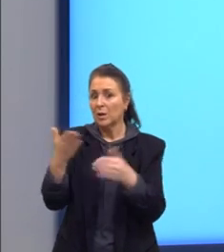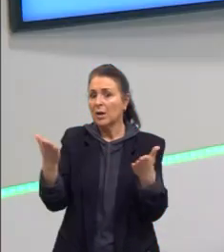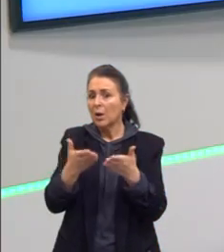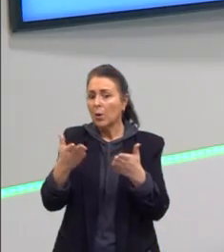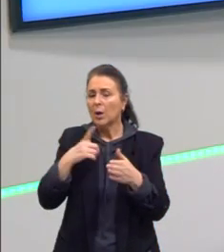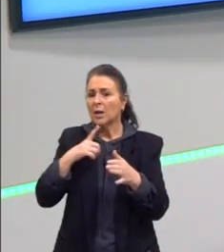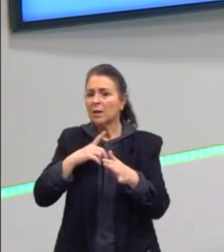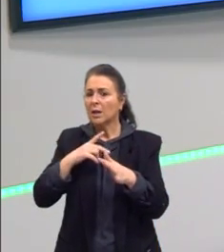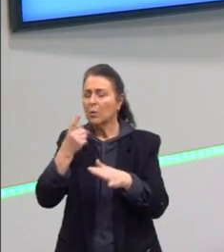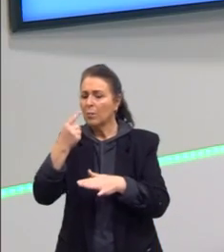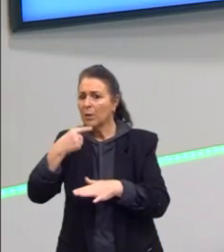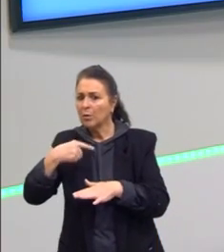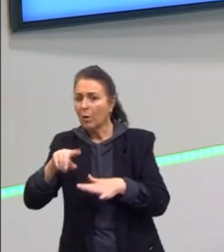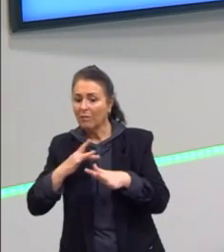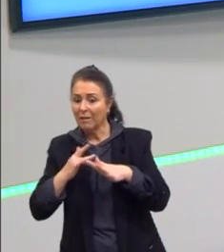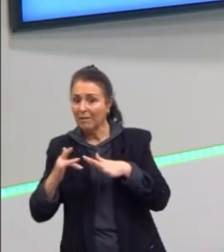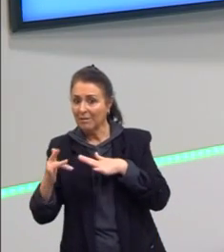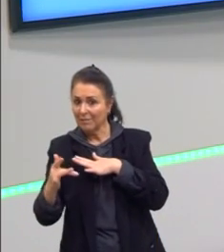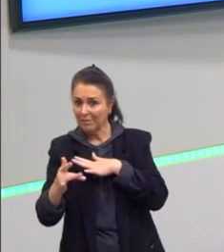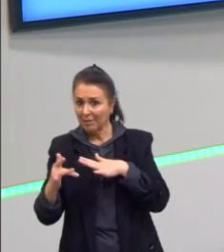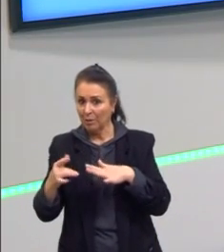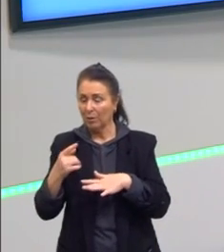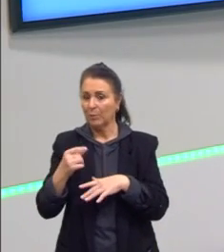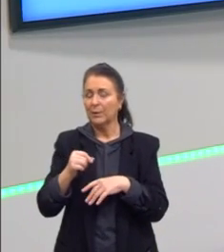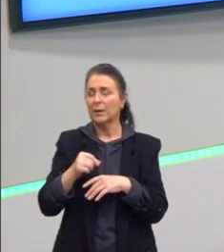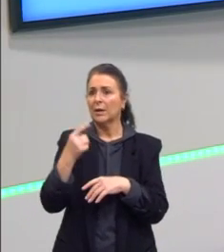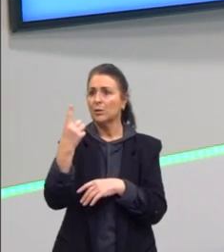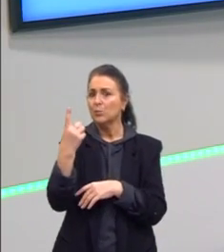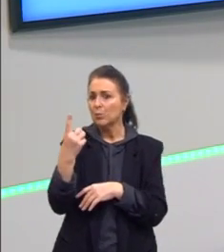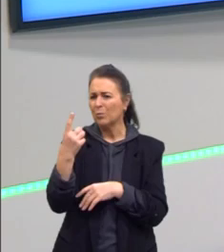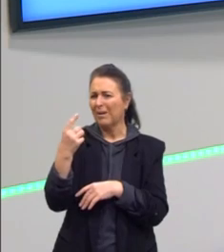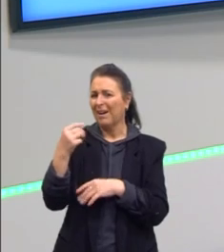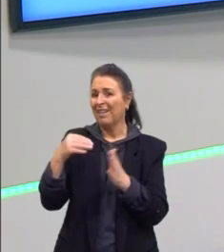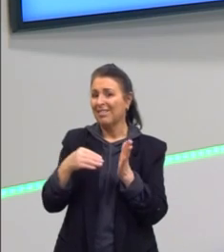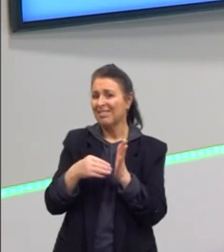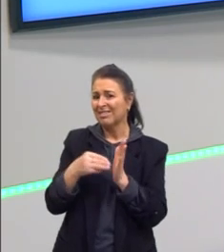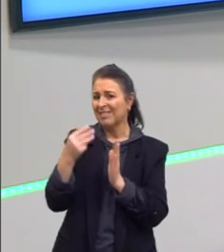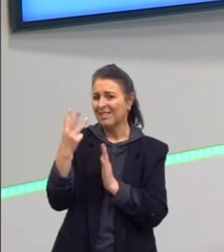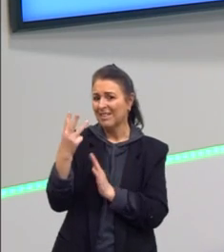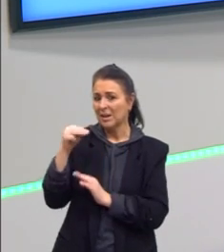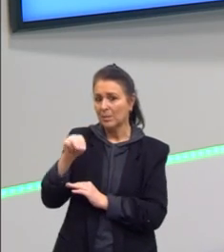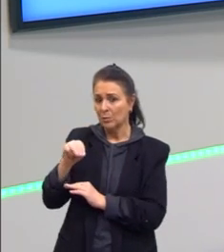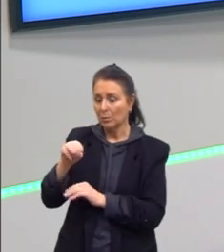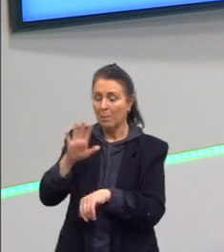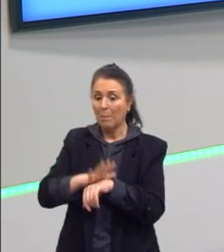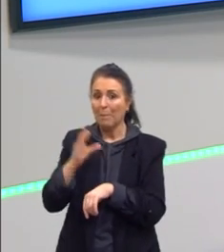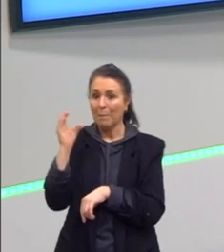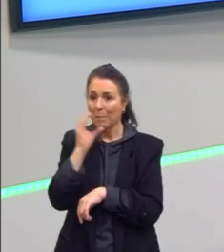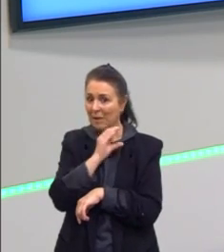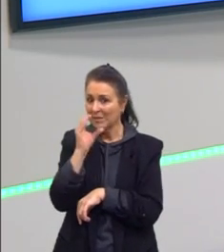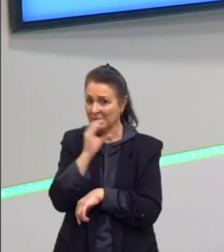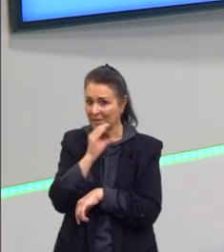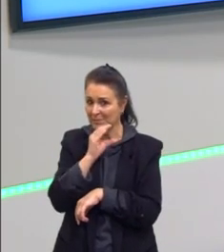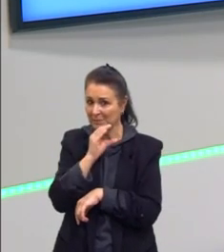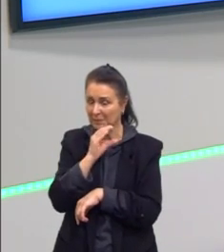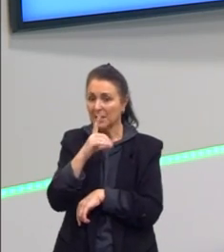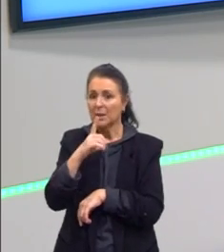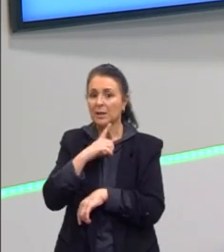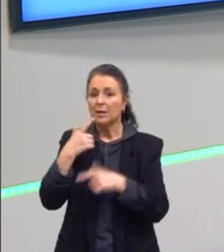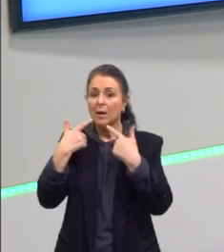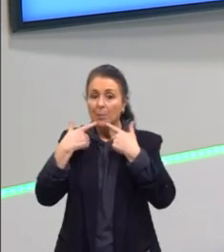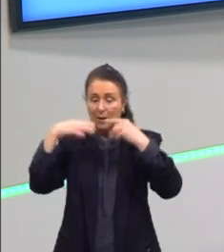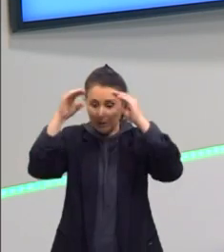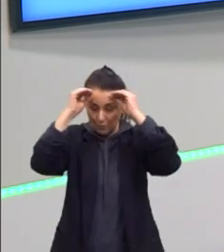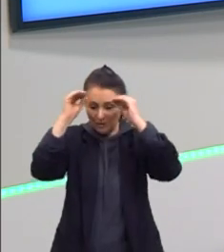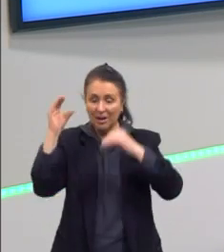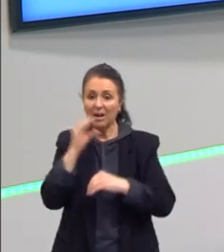nova rede que trata de vídeos de 1 a 3 minutos, onde tudo é muito mais rápido. E, quando a gente tem uma linguagem